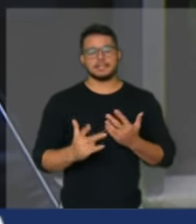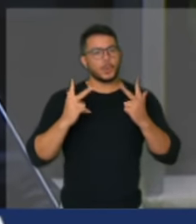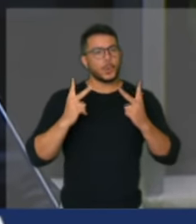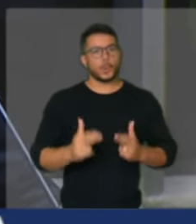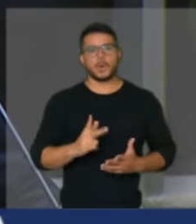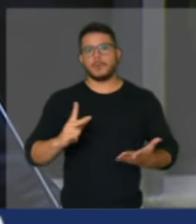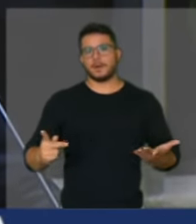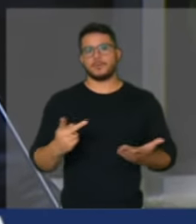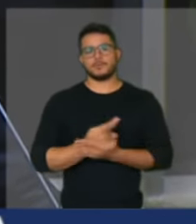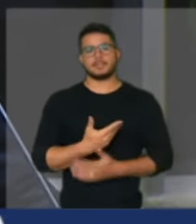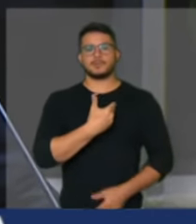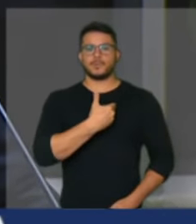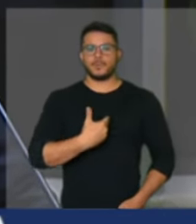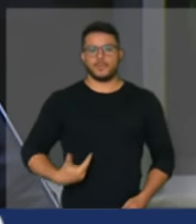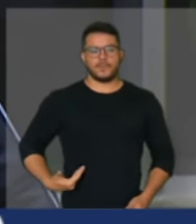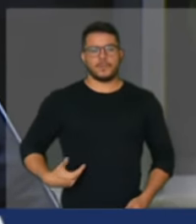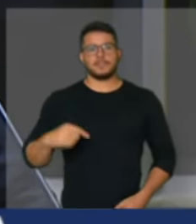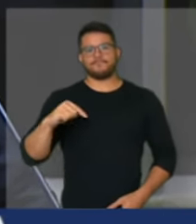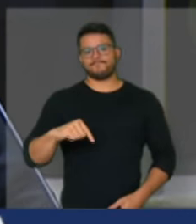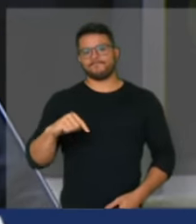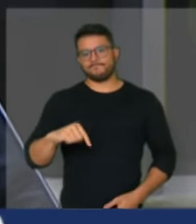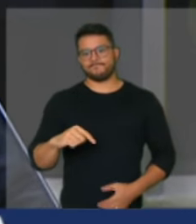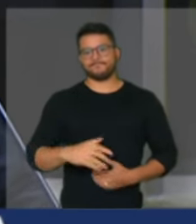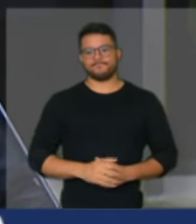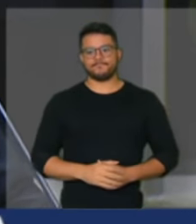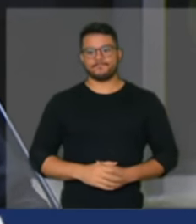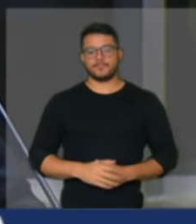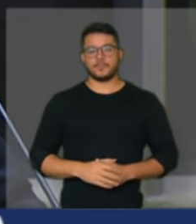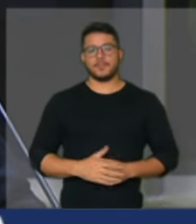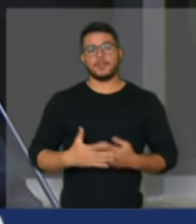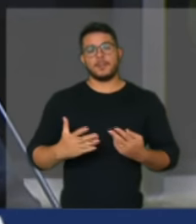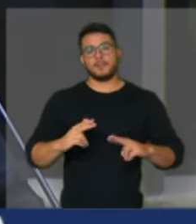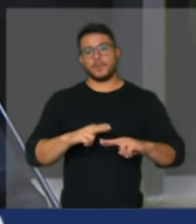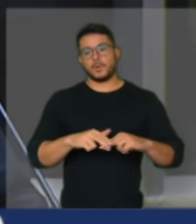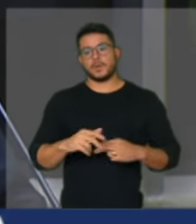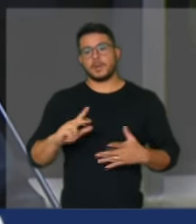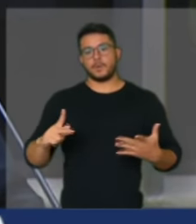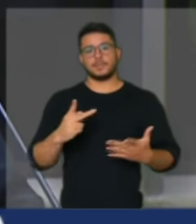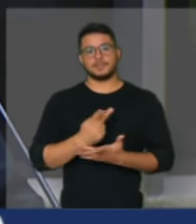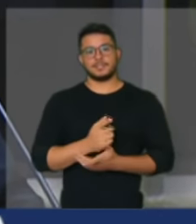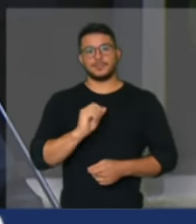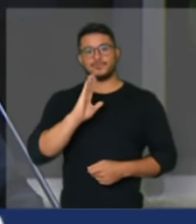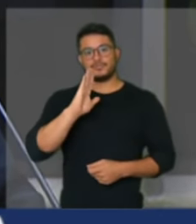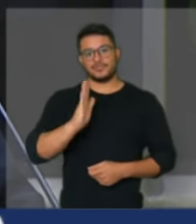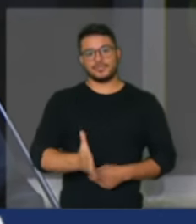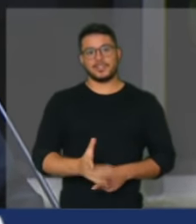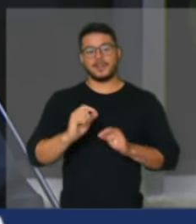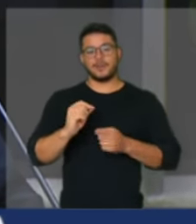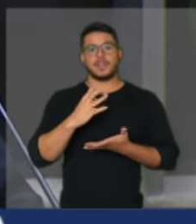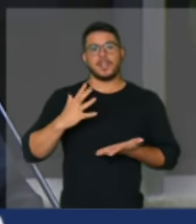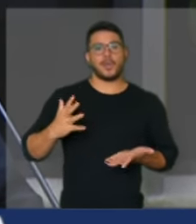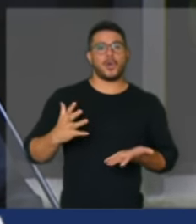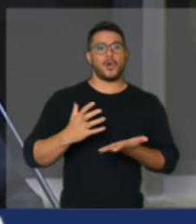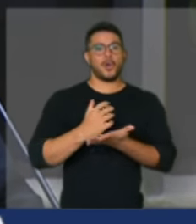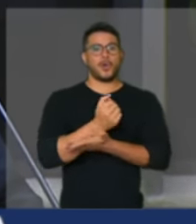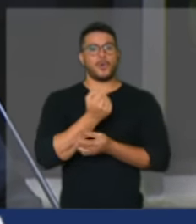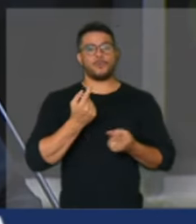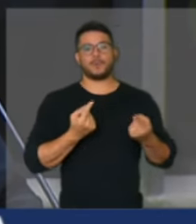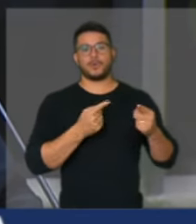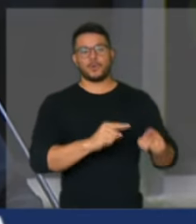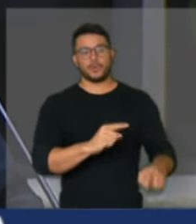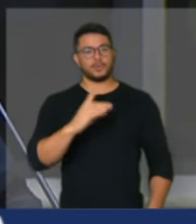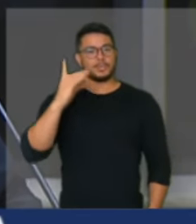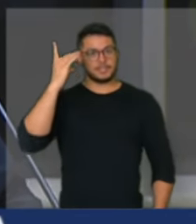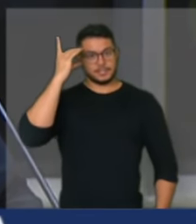que proporcionaram um golpe na presidenta Dilma num Brasil que tinha 6,4%